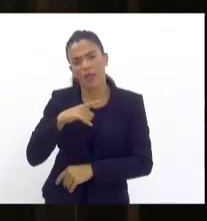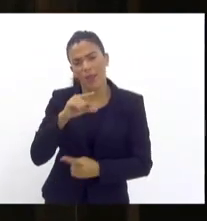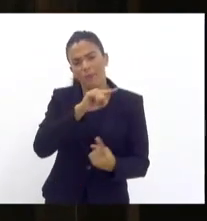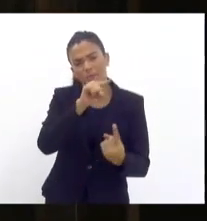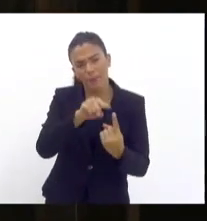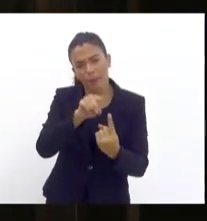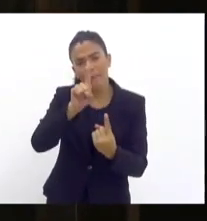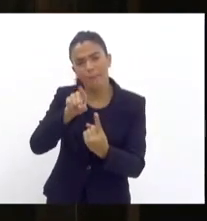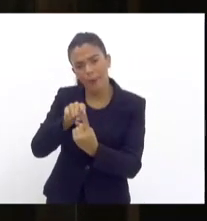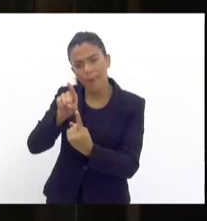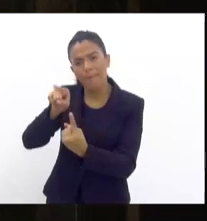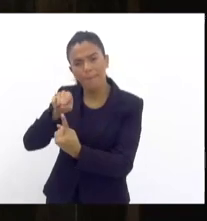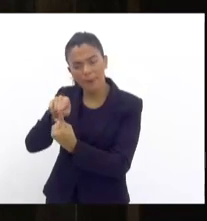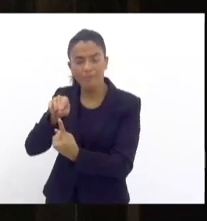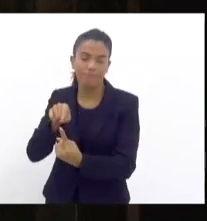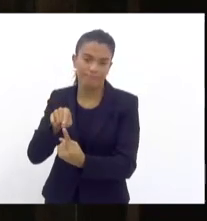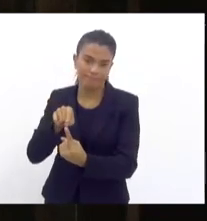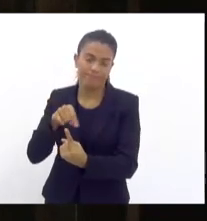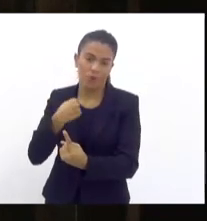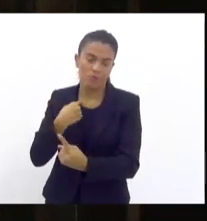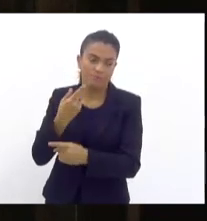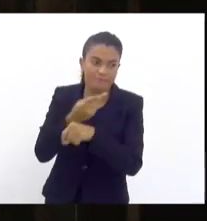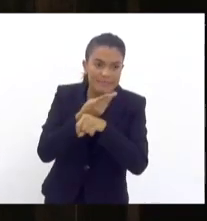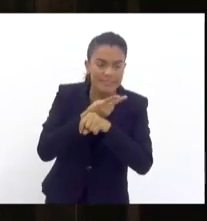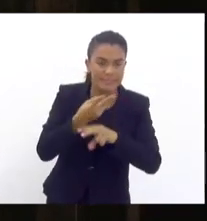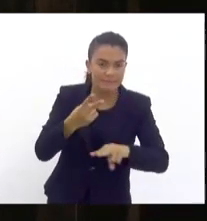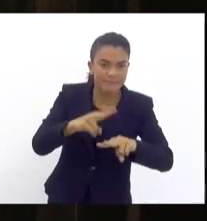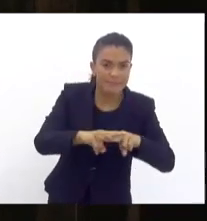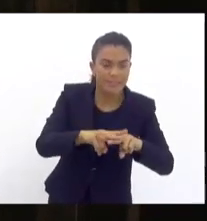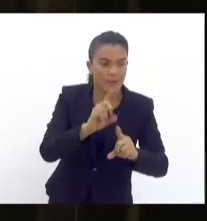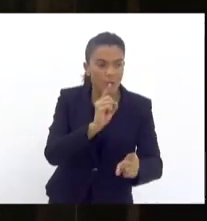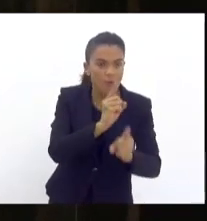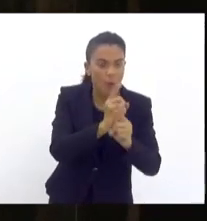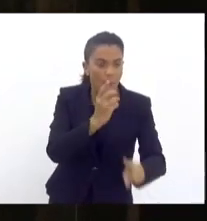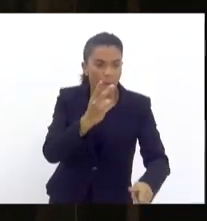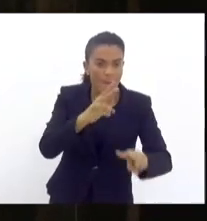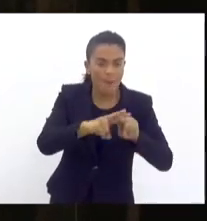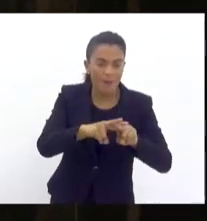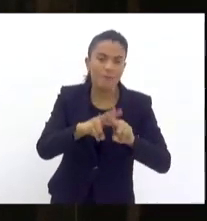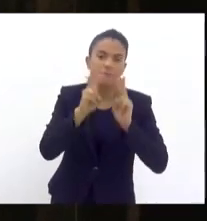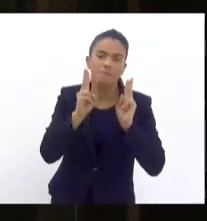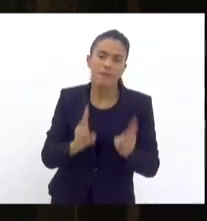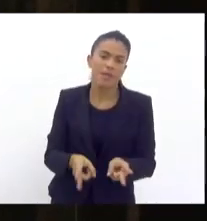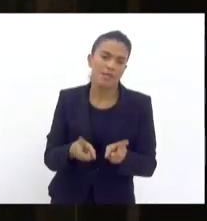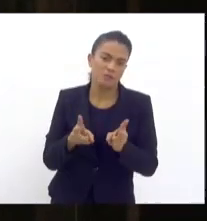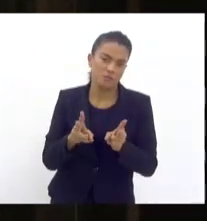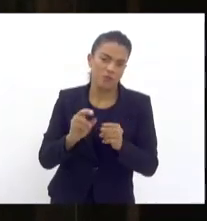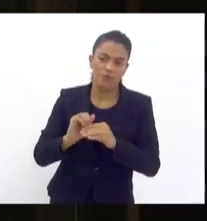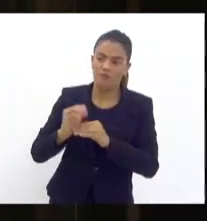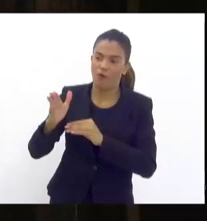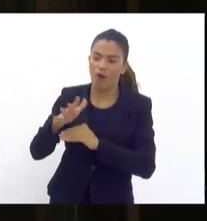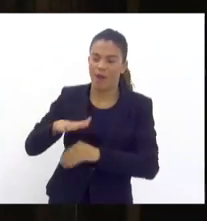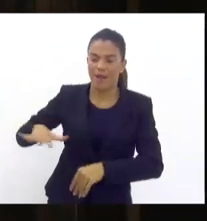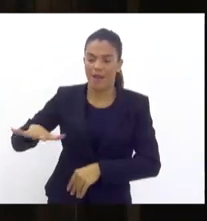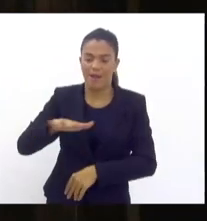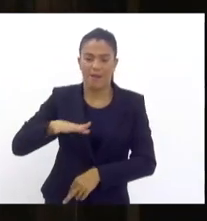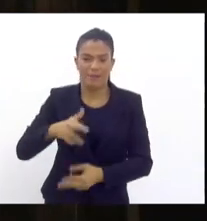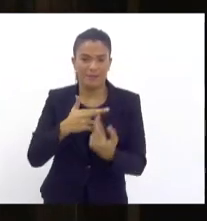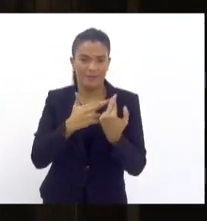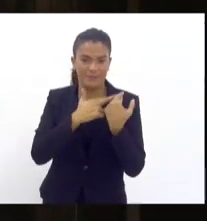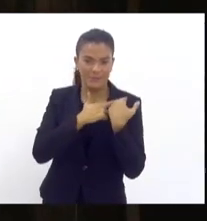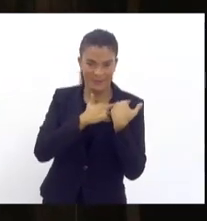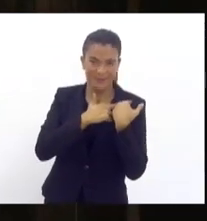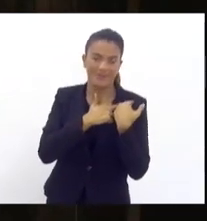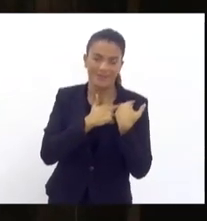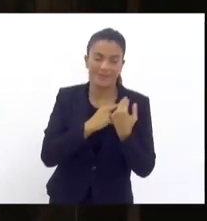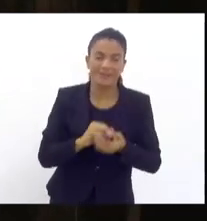nós buscamos prender, localizar e prender, mesmo fora nossa atribuição específica de